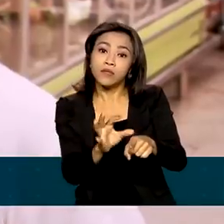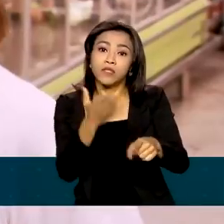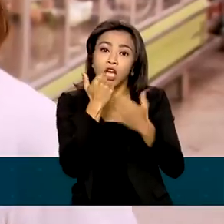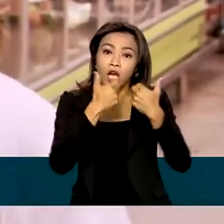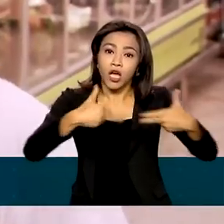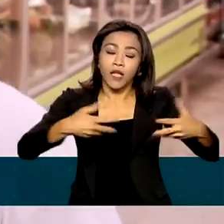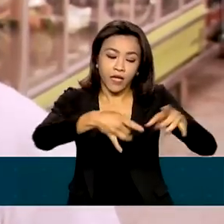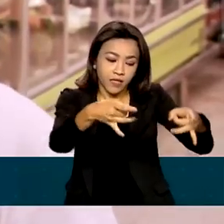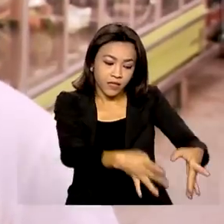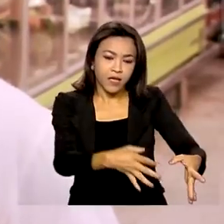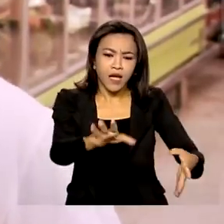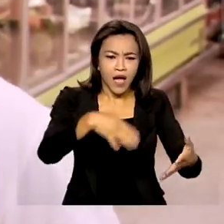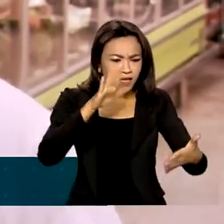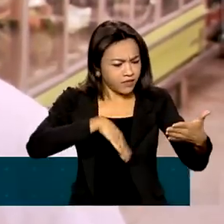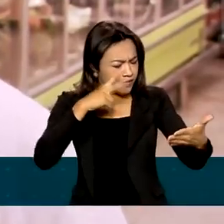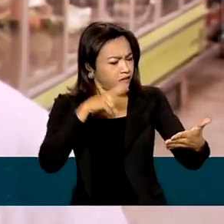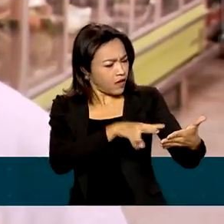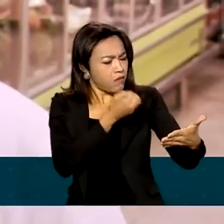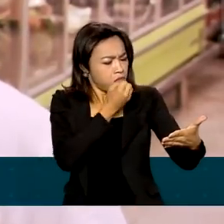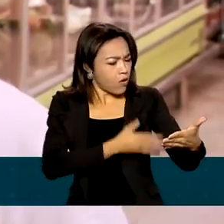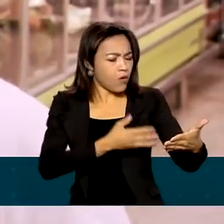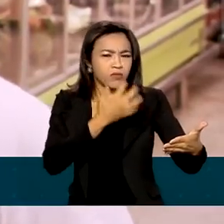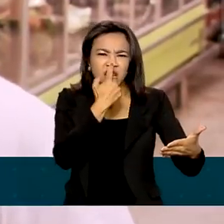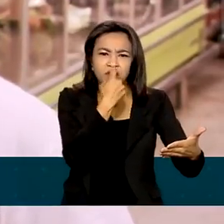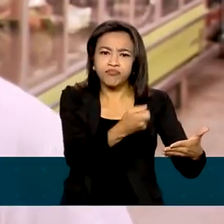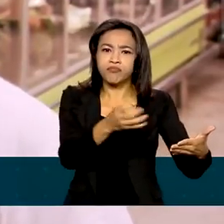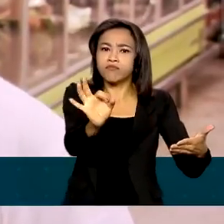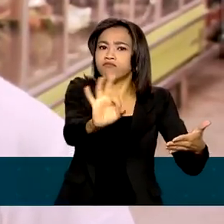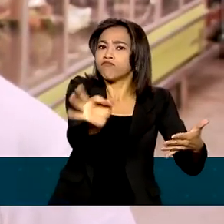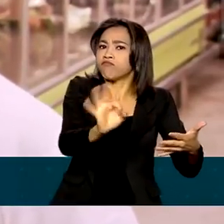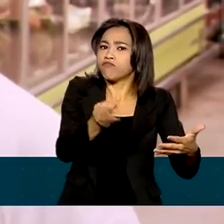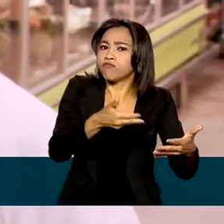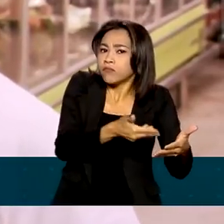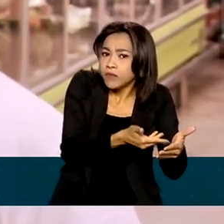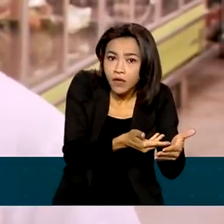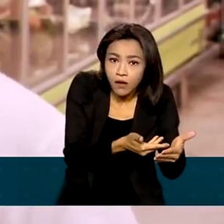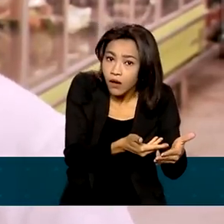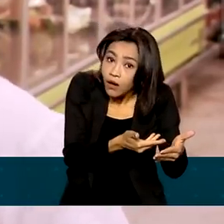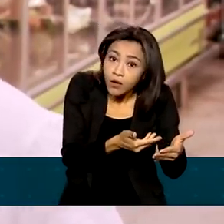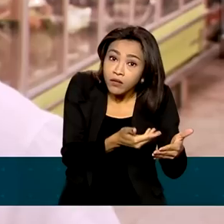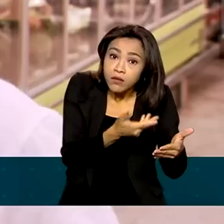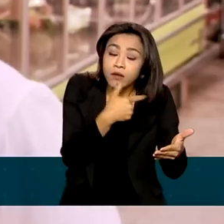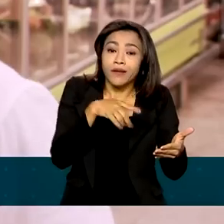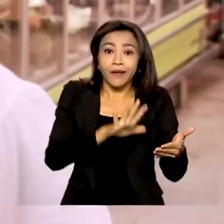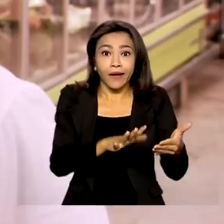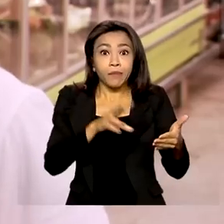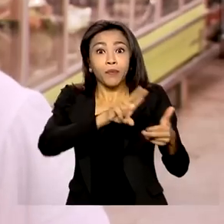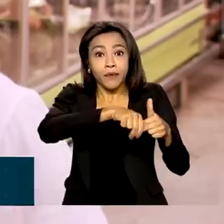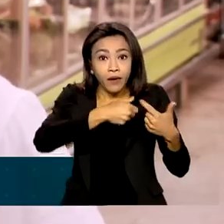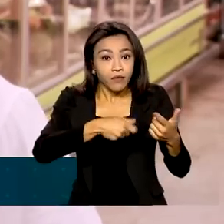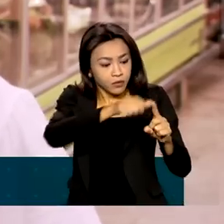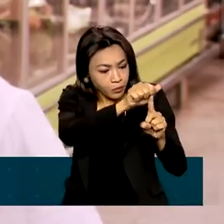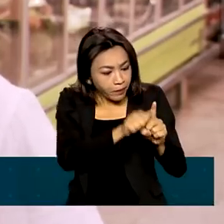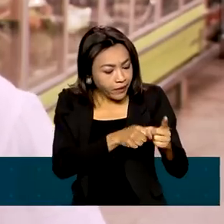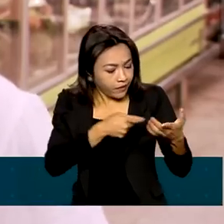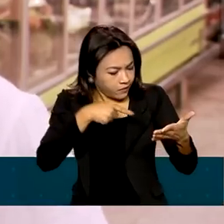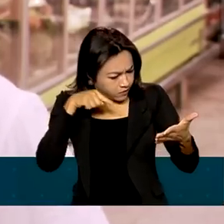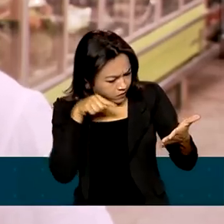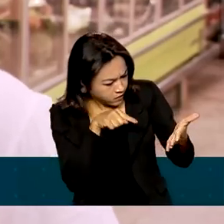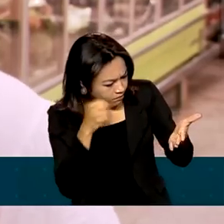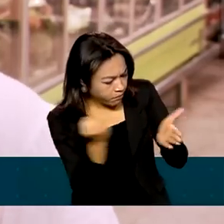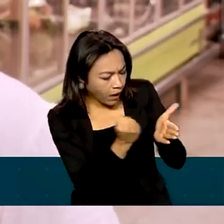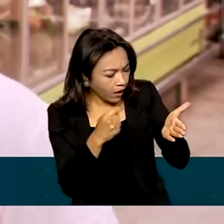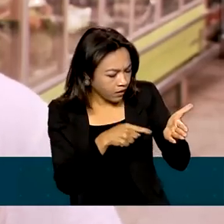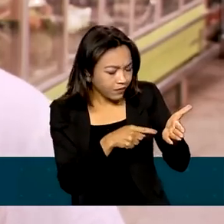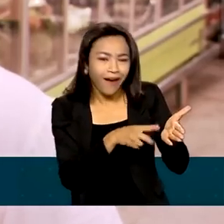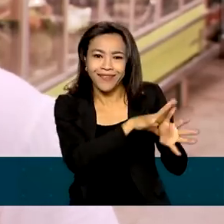Às vezes o produto está até bom, não está podre ainda, não está perdendo. E aí, por conta de uma data que